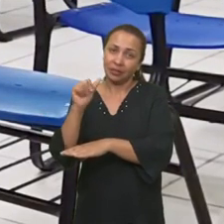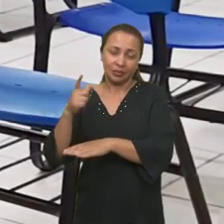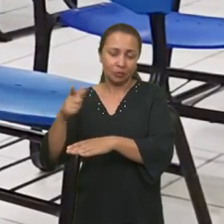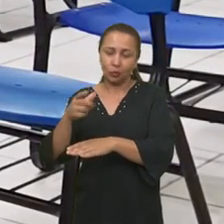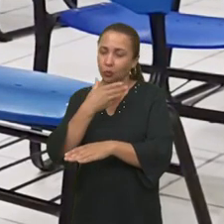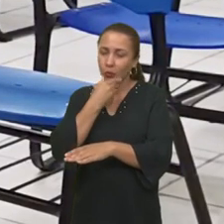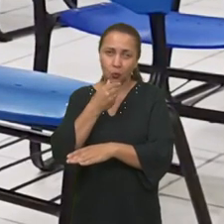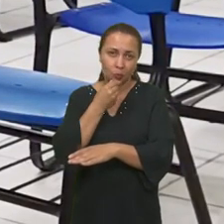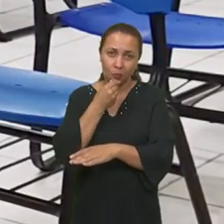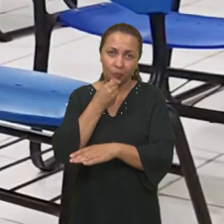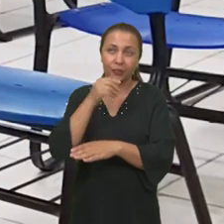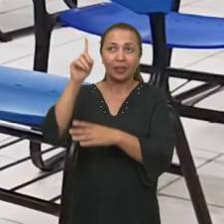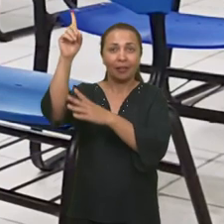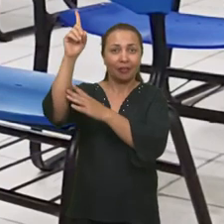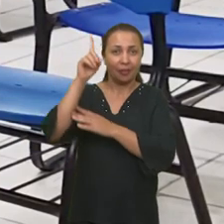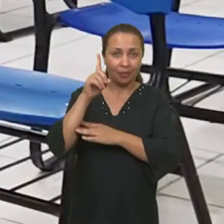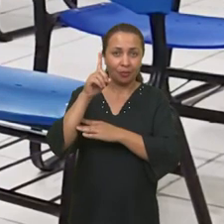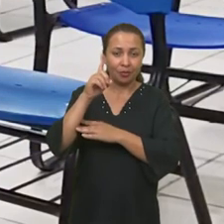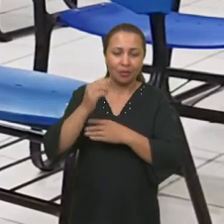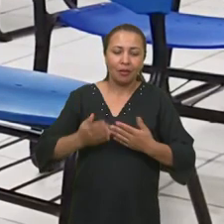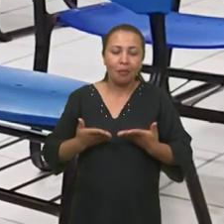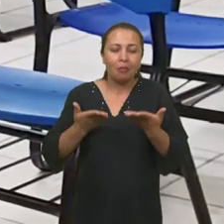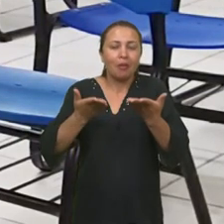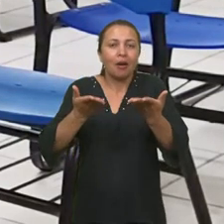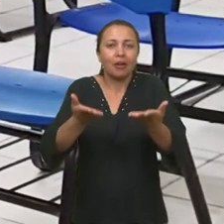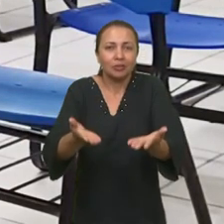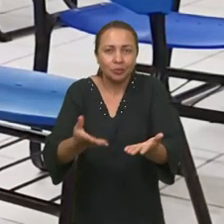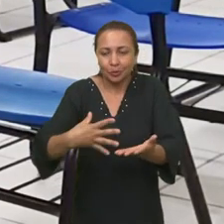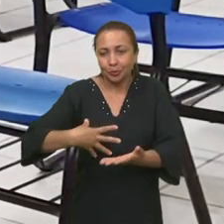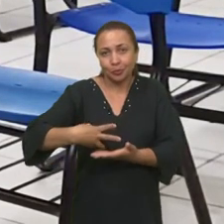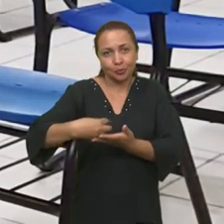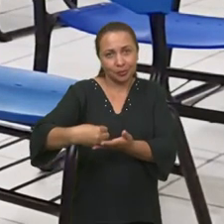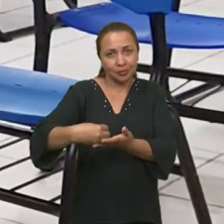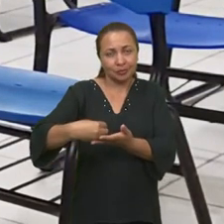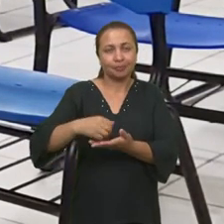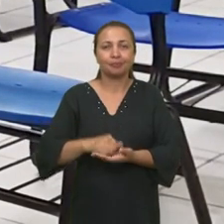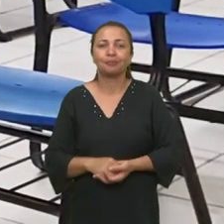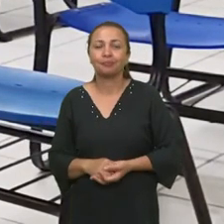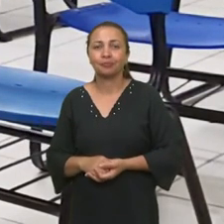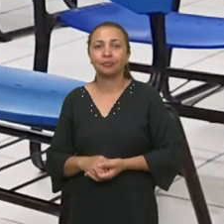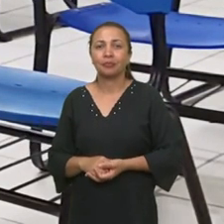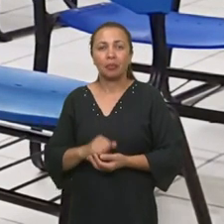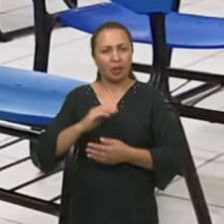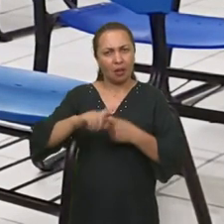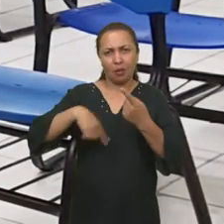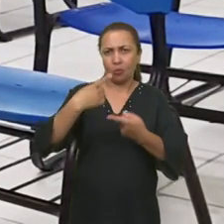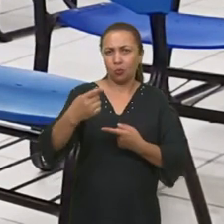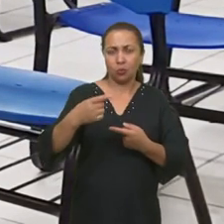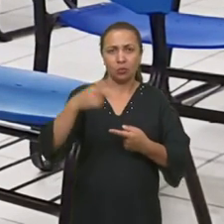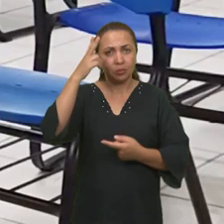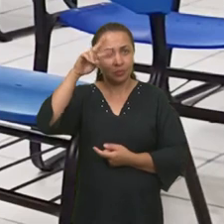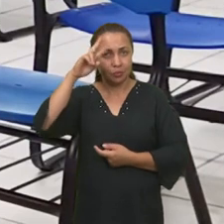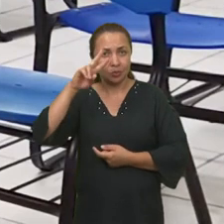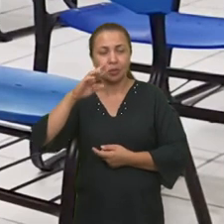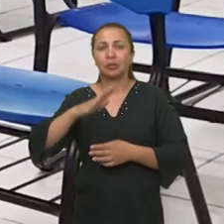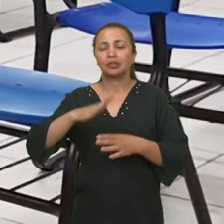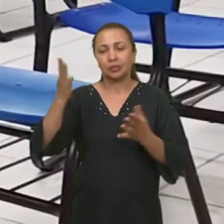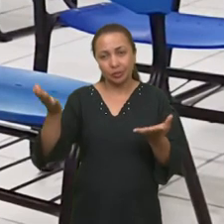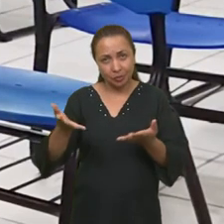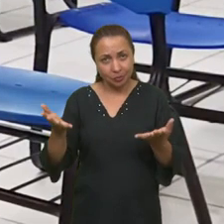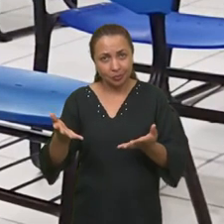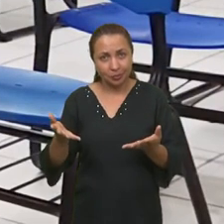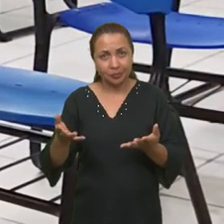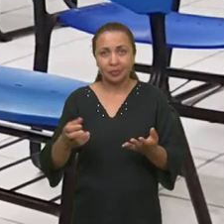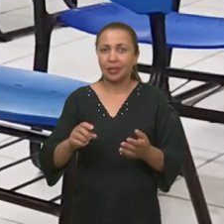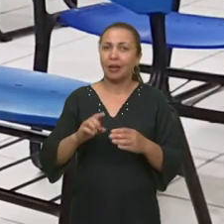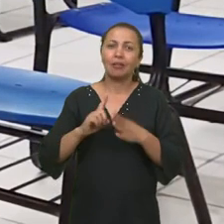há presença de homens e os deuses deram esse presente. Já nas próximas histórias, já